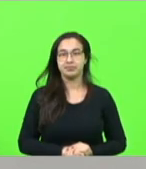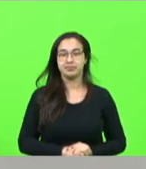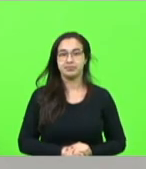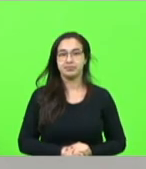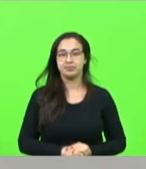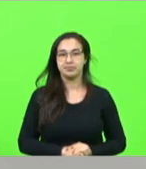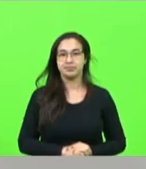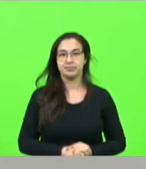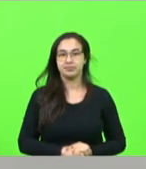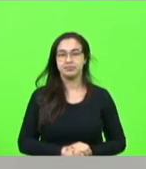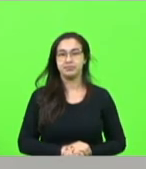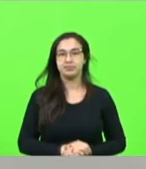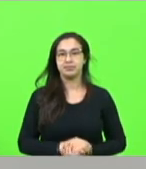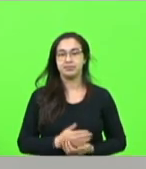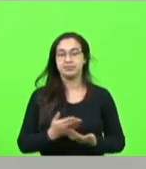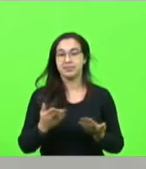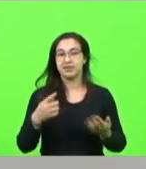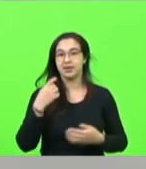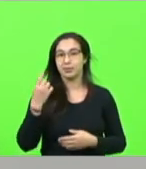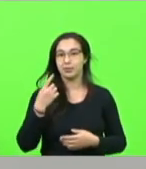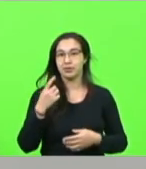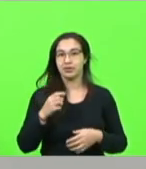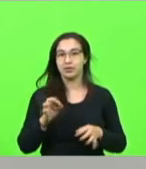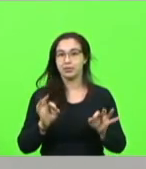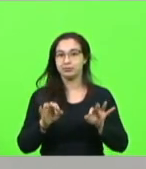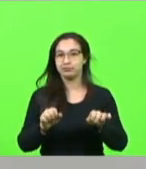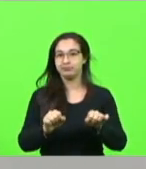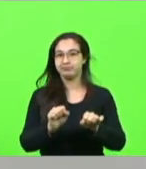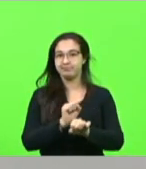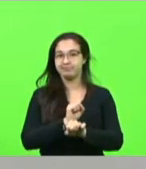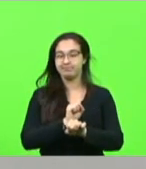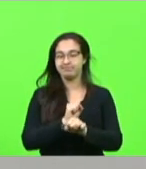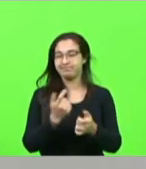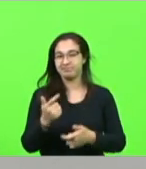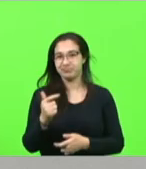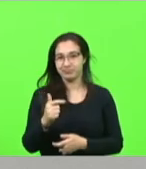plenário, mas estão de forma remota. Sintam-se à vontade.